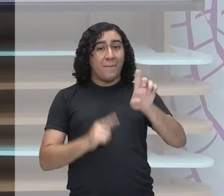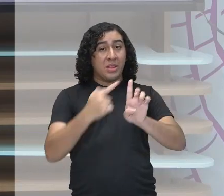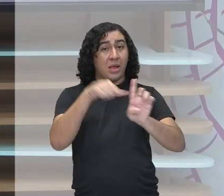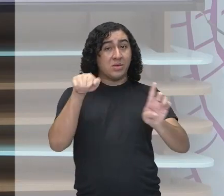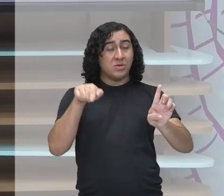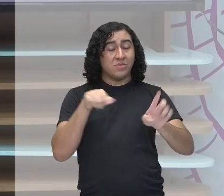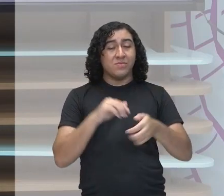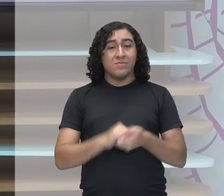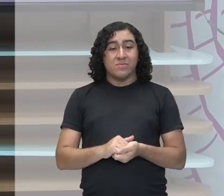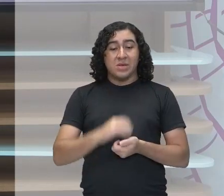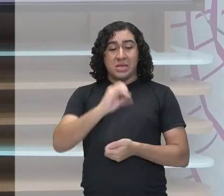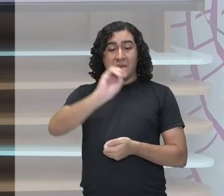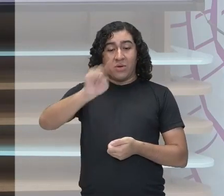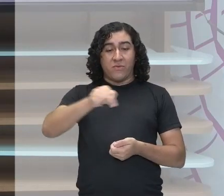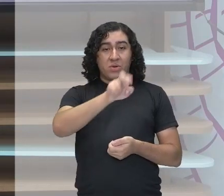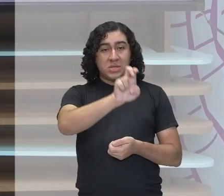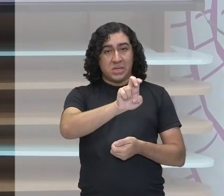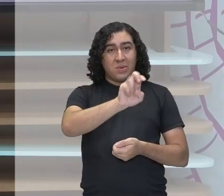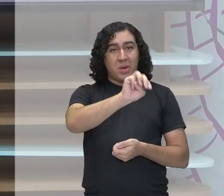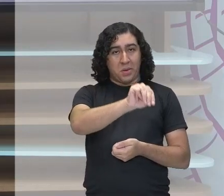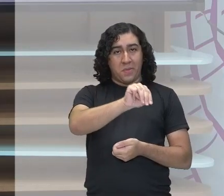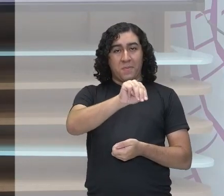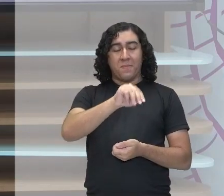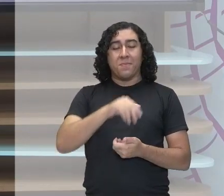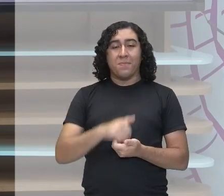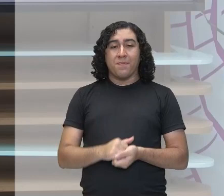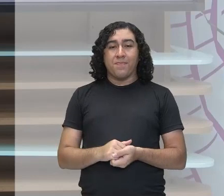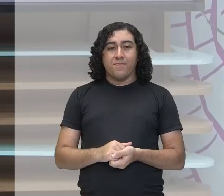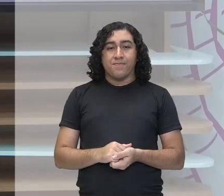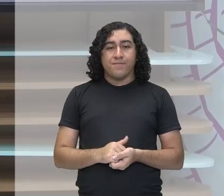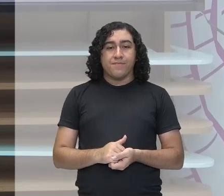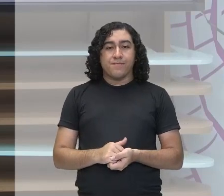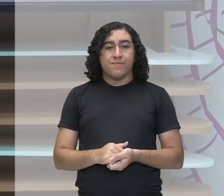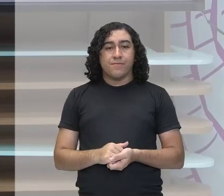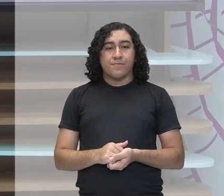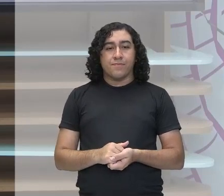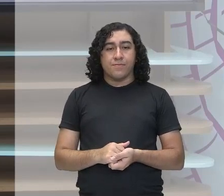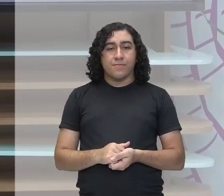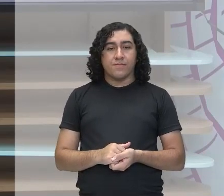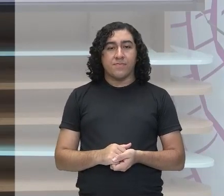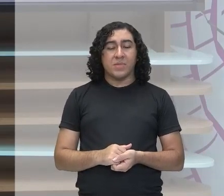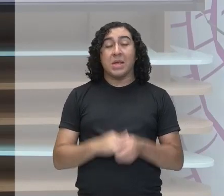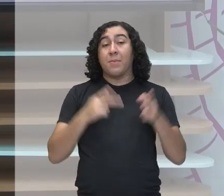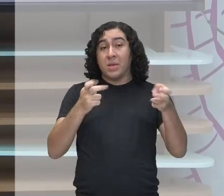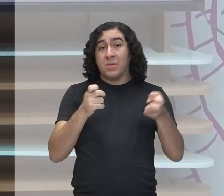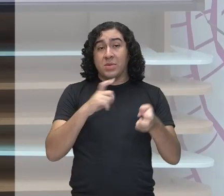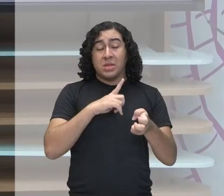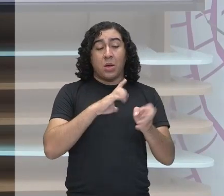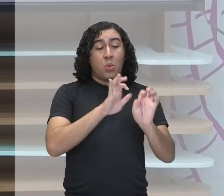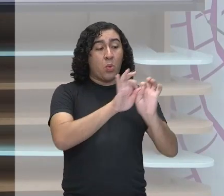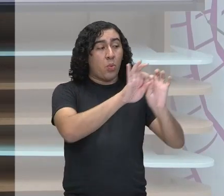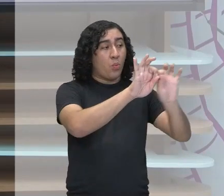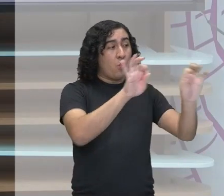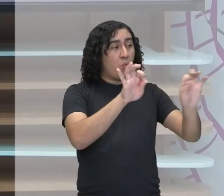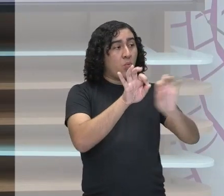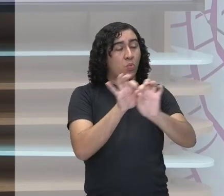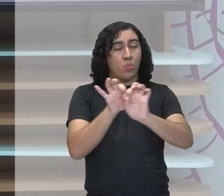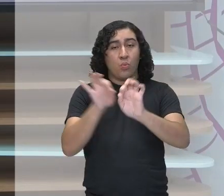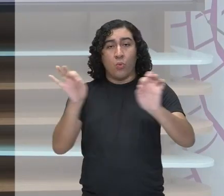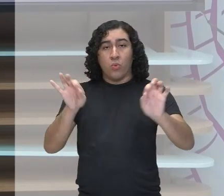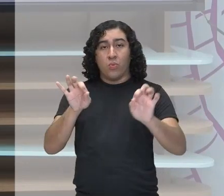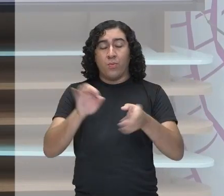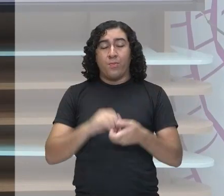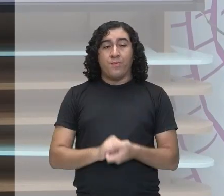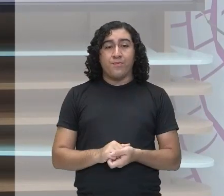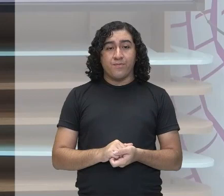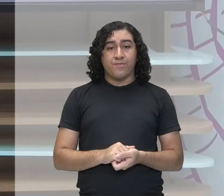0,5 metros. Né? Vejam que nós vamos ter meio metro pra cá, meio metro do outro lado, né?